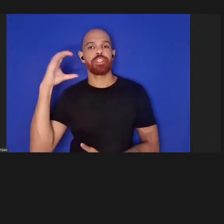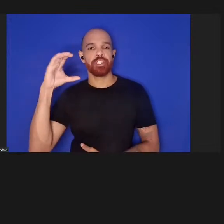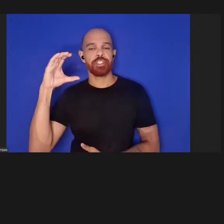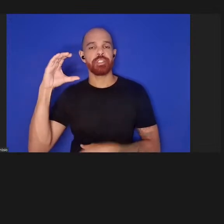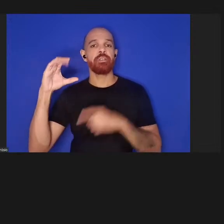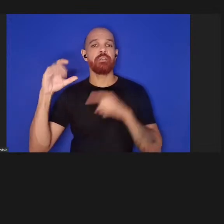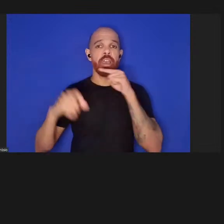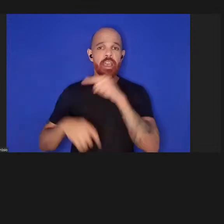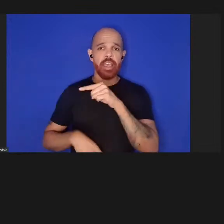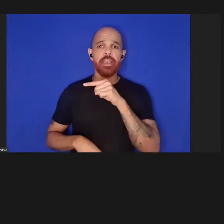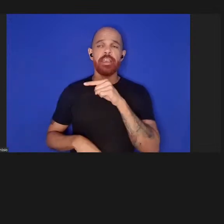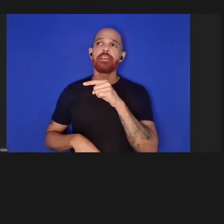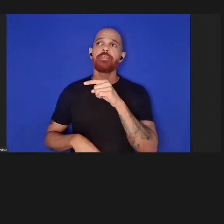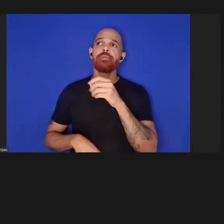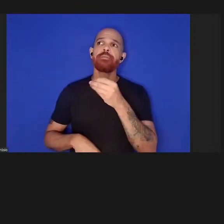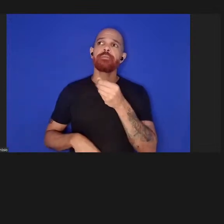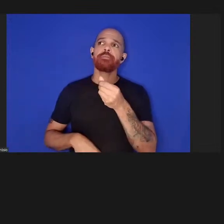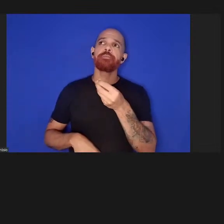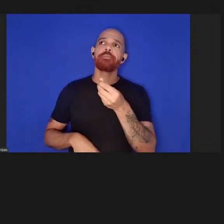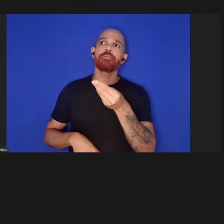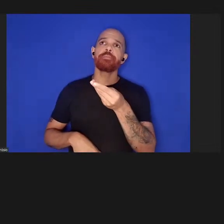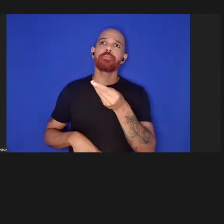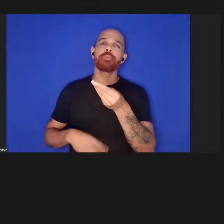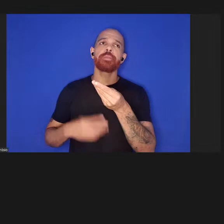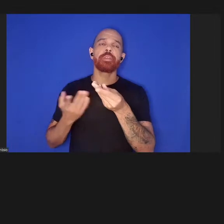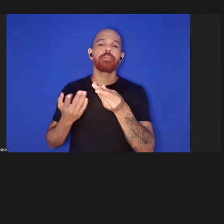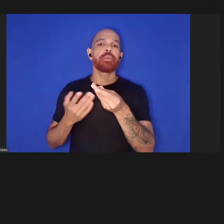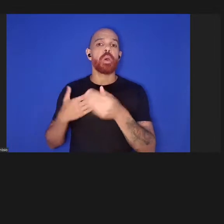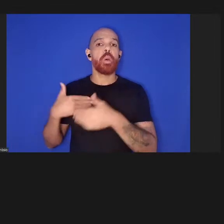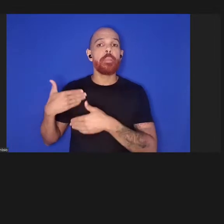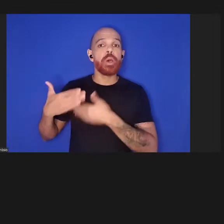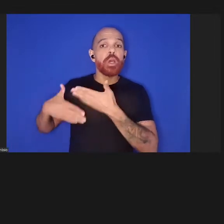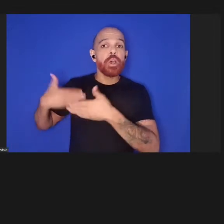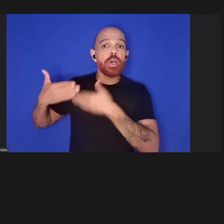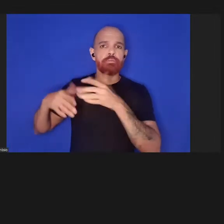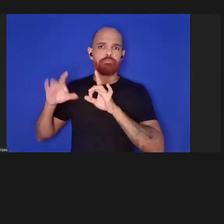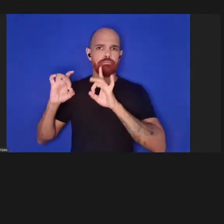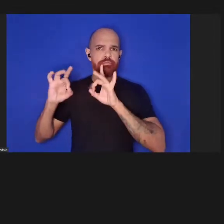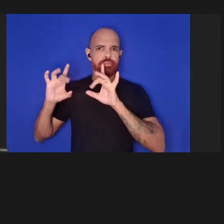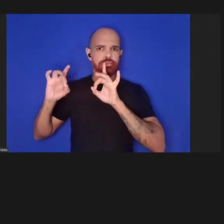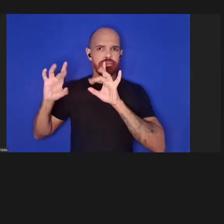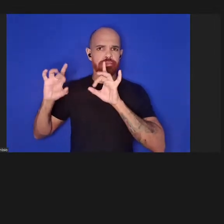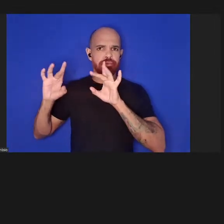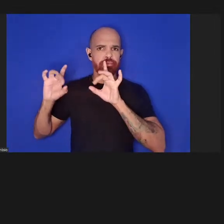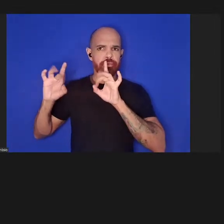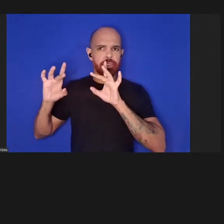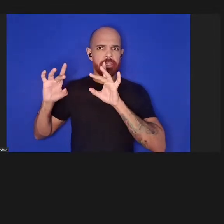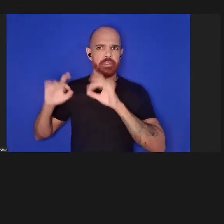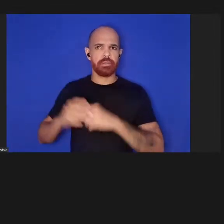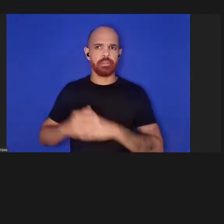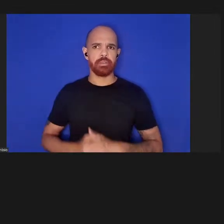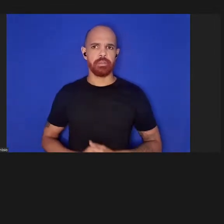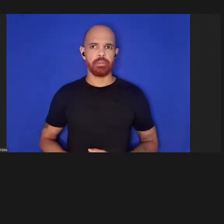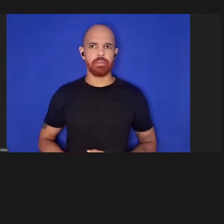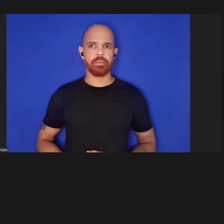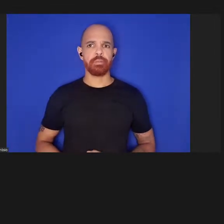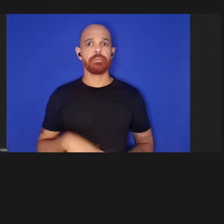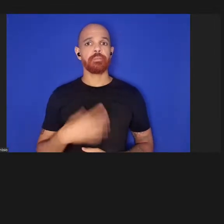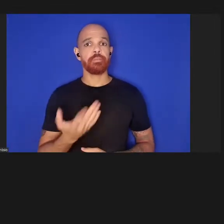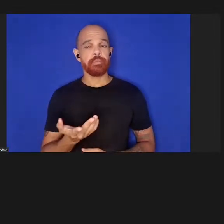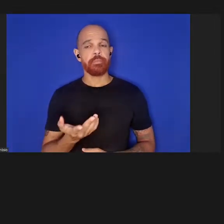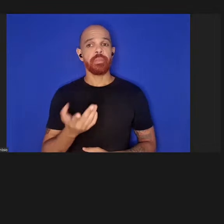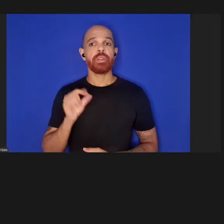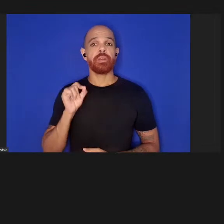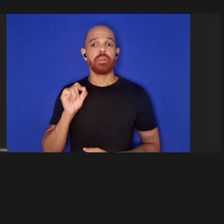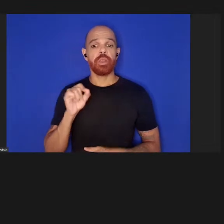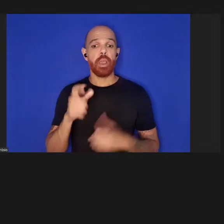um processo muito especial em que a